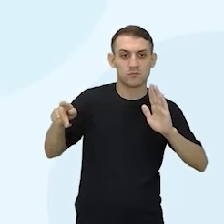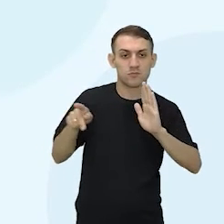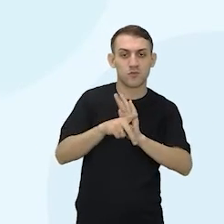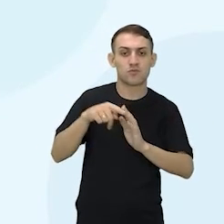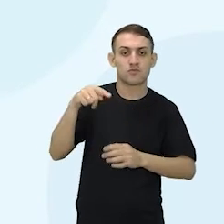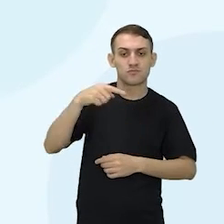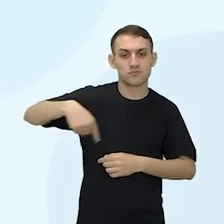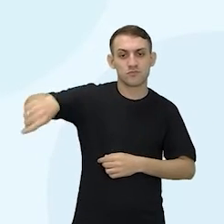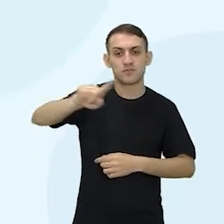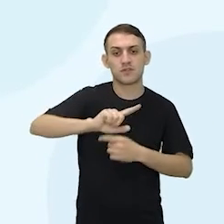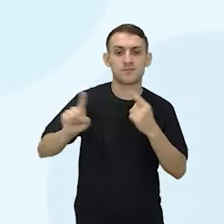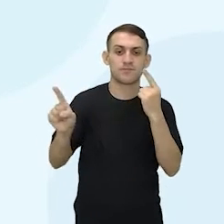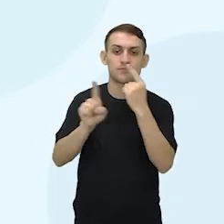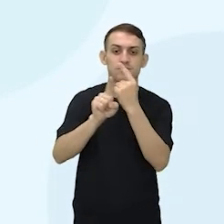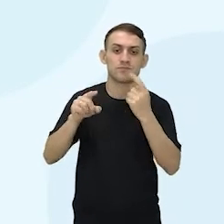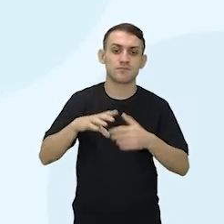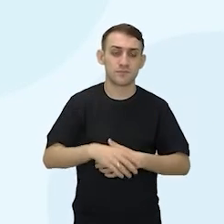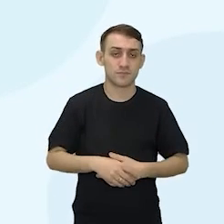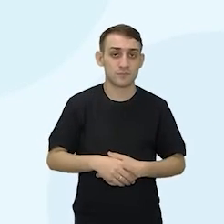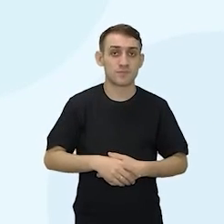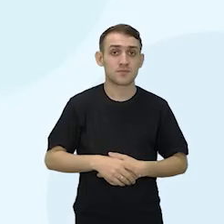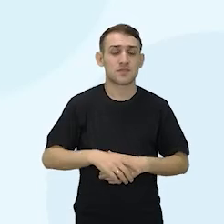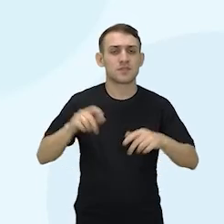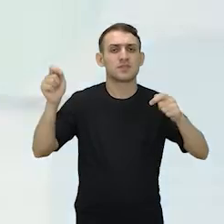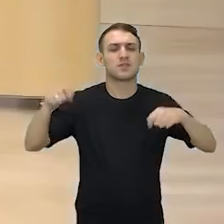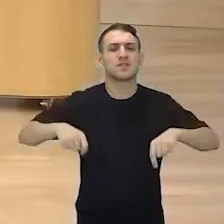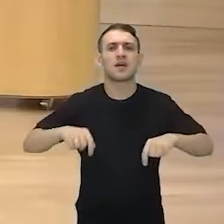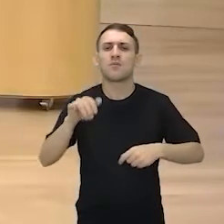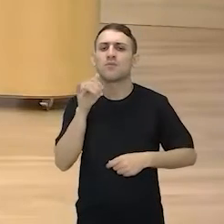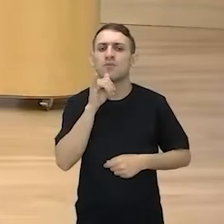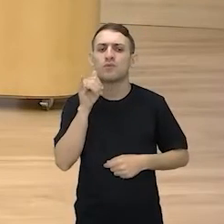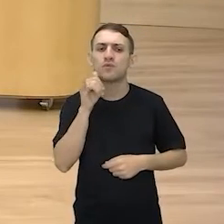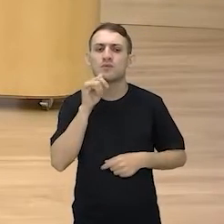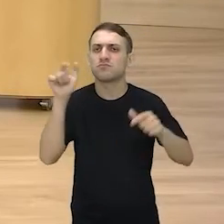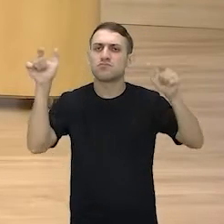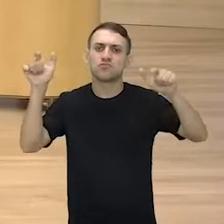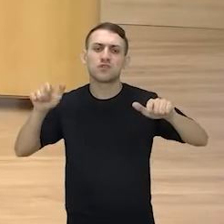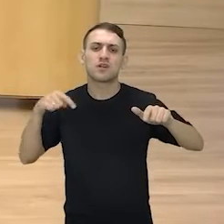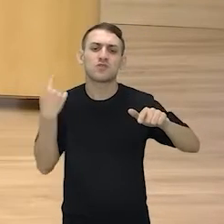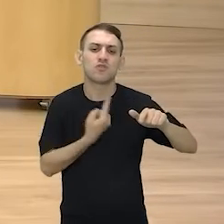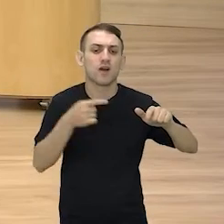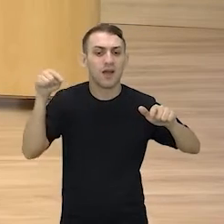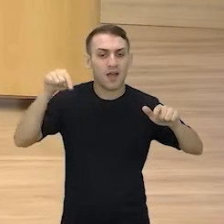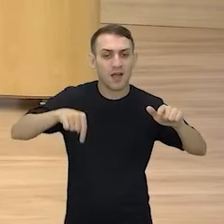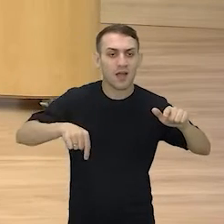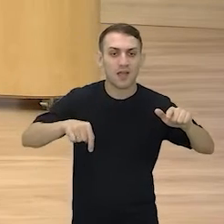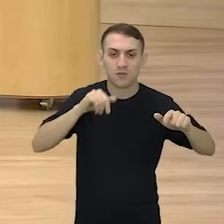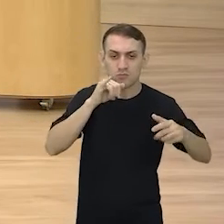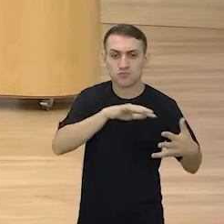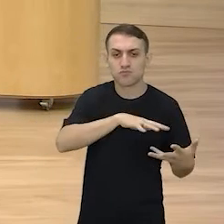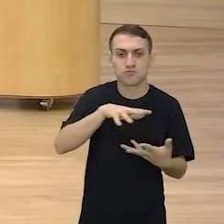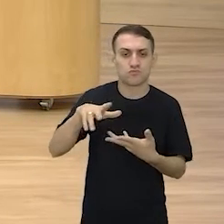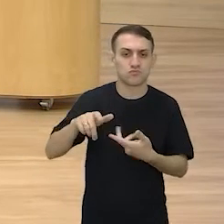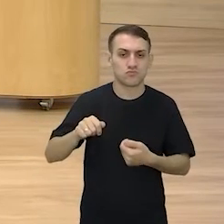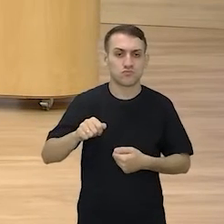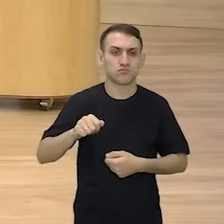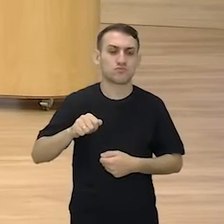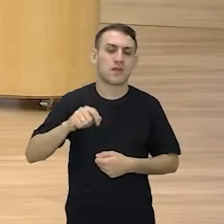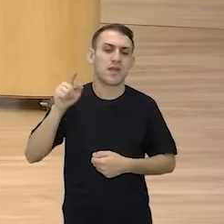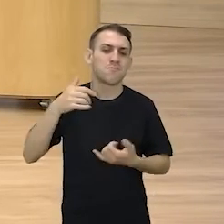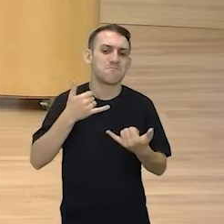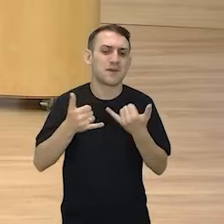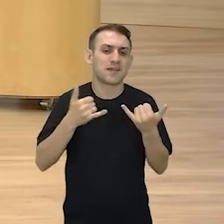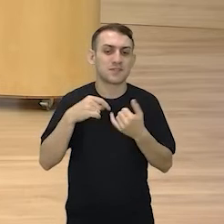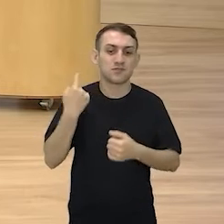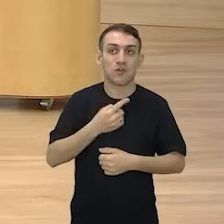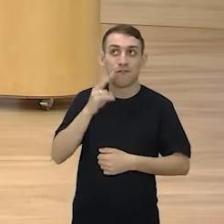se encontra. Então, a posição, professora Juliana, a posição que a gente está aqui na Terra é como a gente